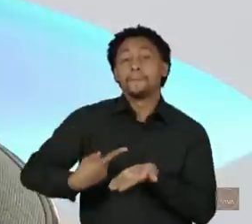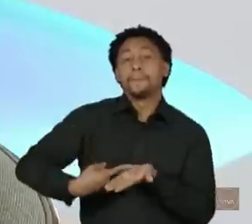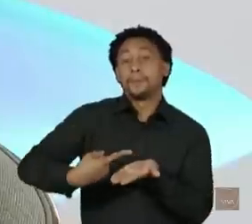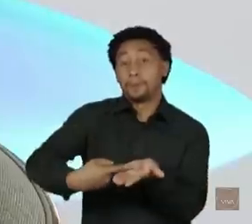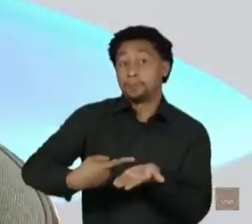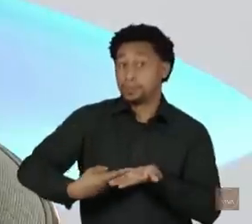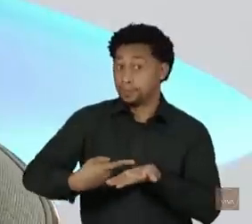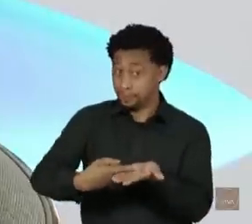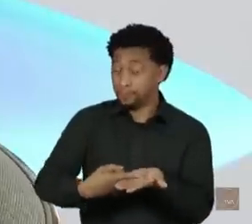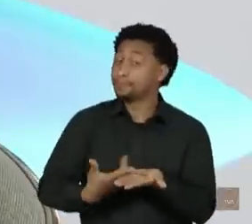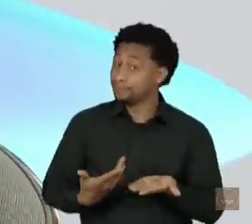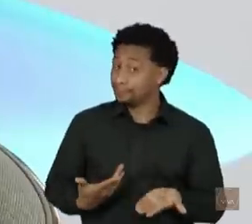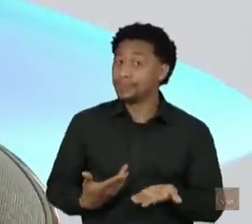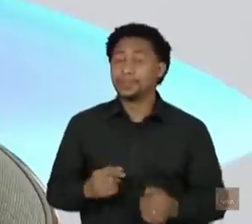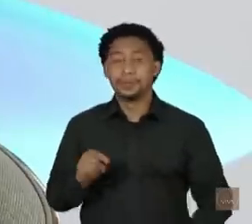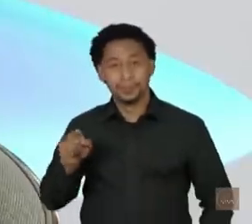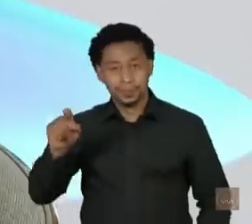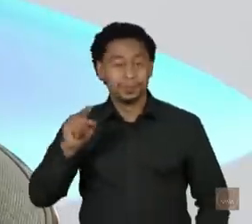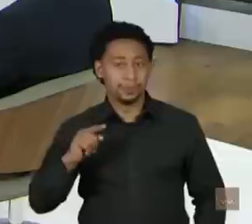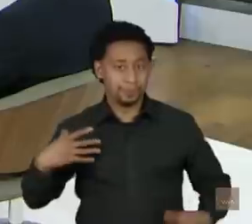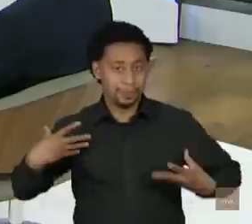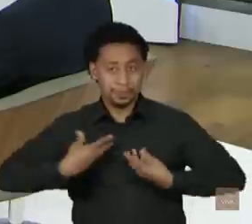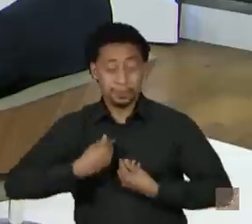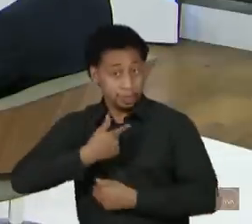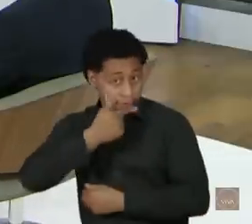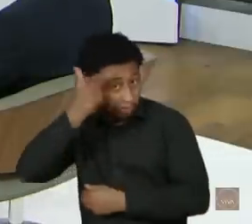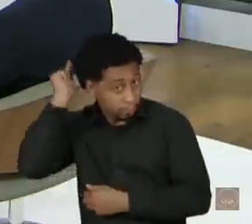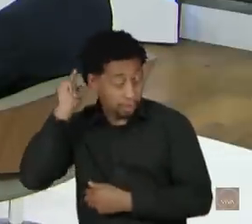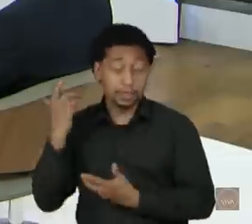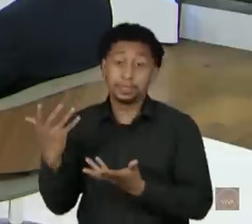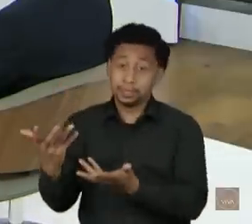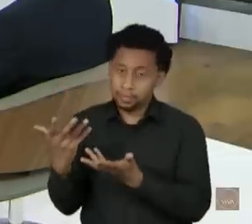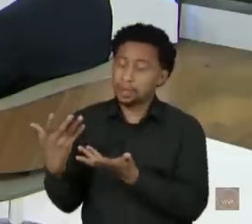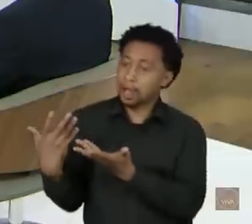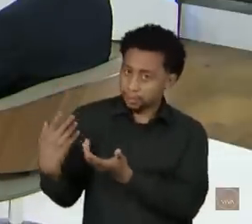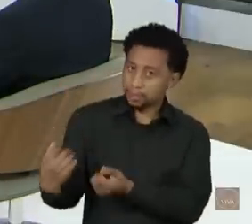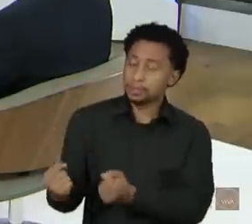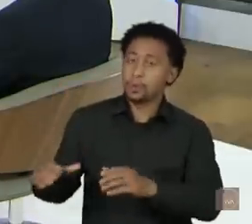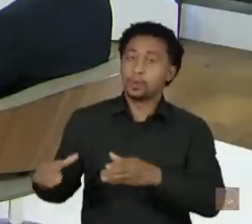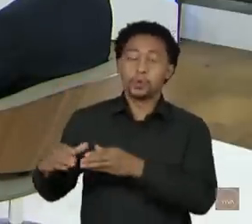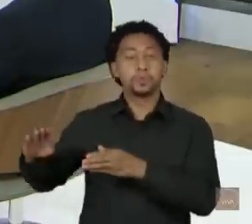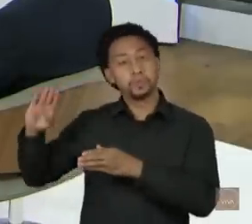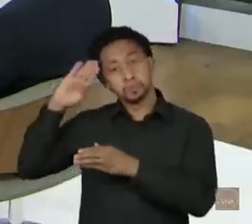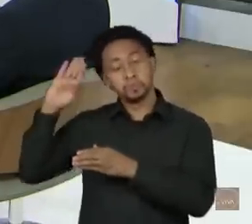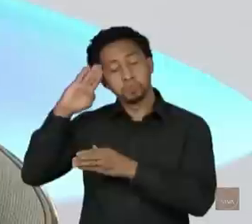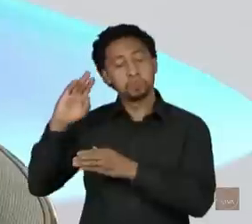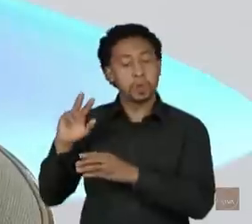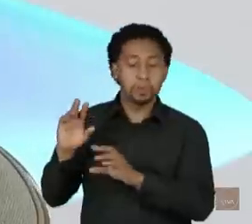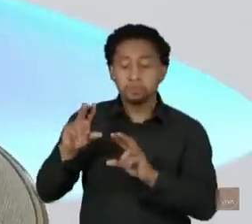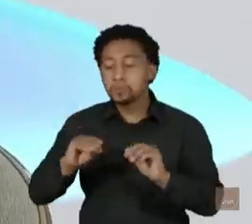em que o Alexandre de Moraes acatasse uma parte das sugestões das Forças Armadas que já se mostraram inexequíveis, tecnicamente?